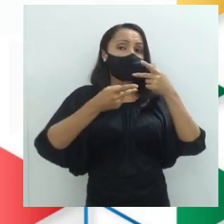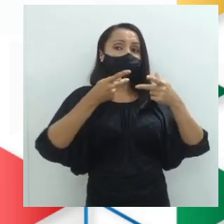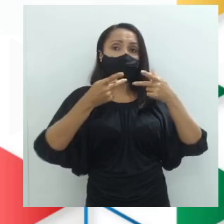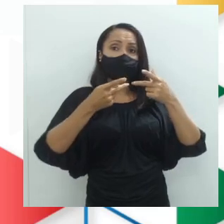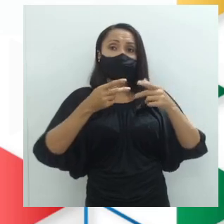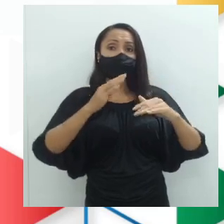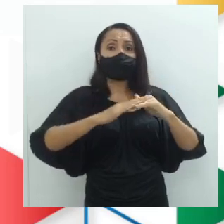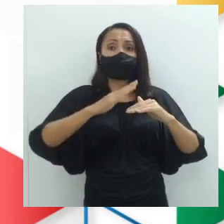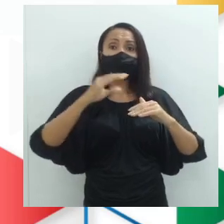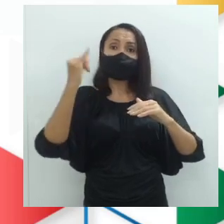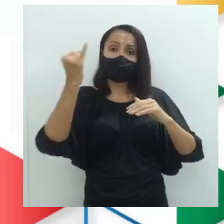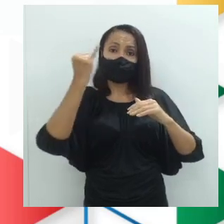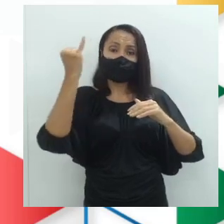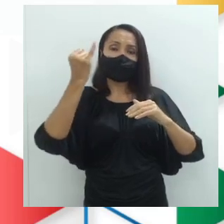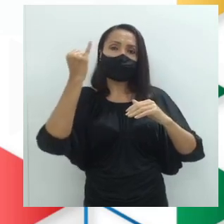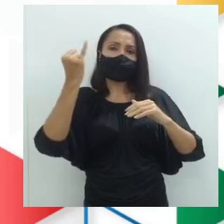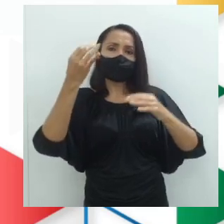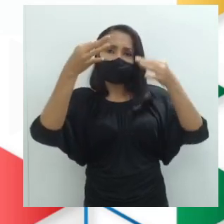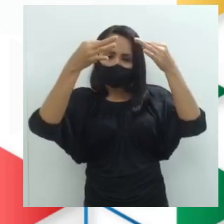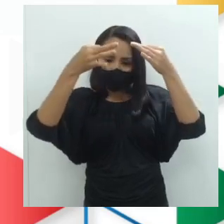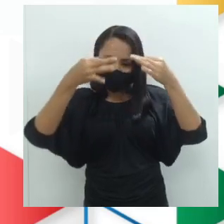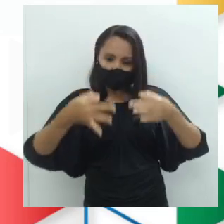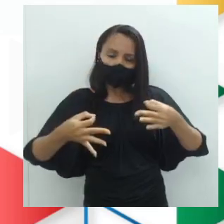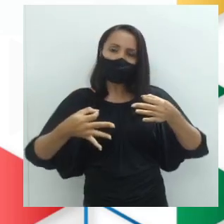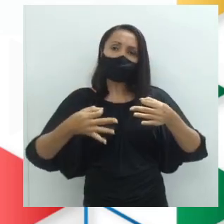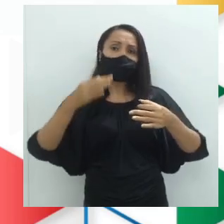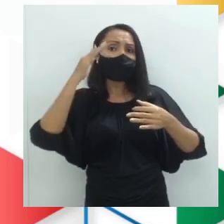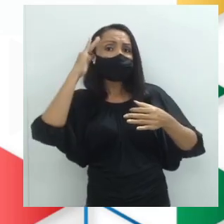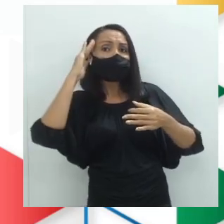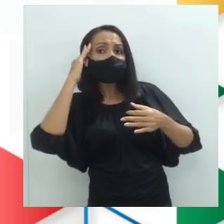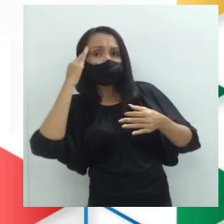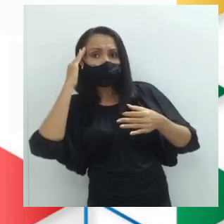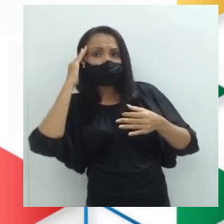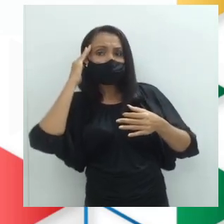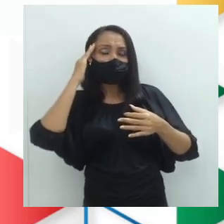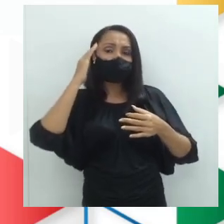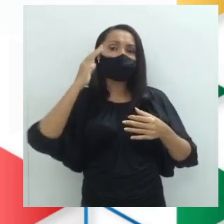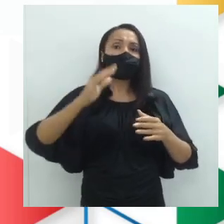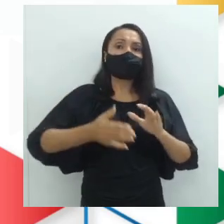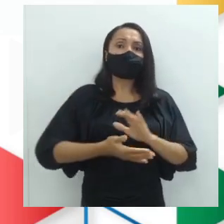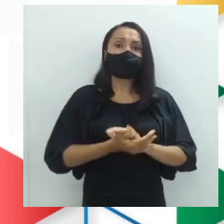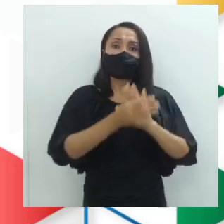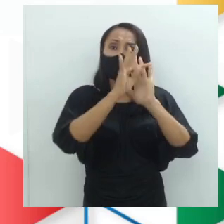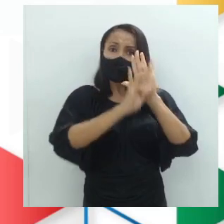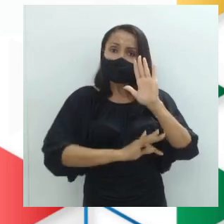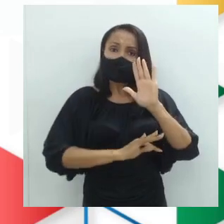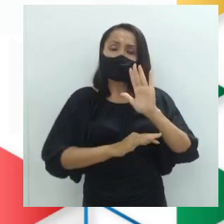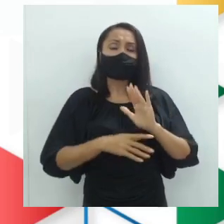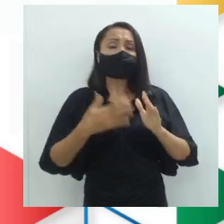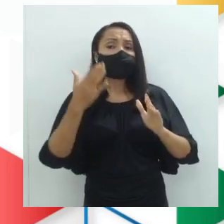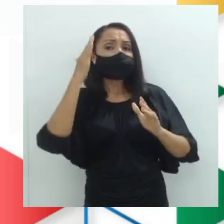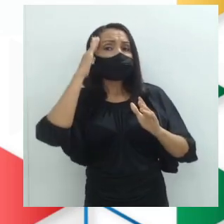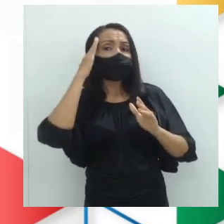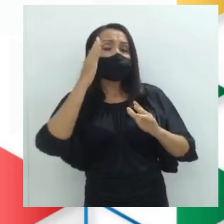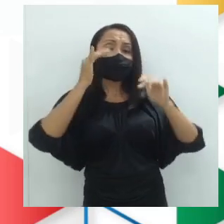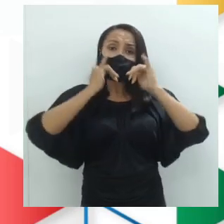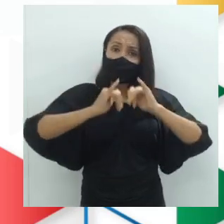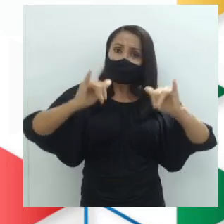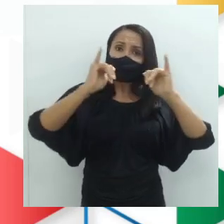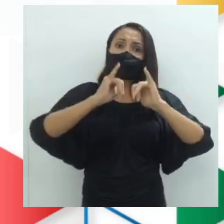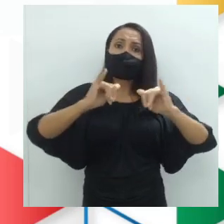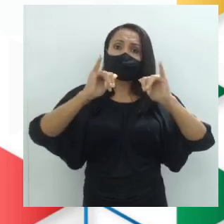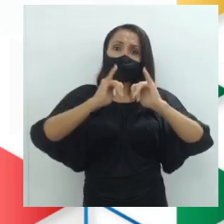fundamentais para a boa e correta interpretação e compreensão do texto. Entender as informações